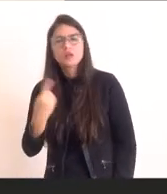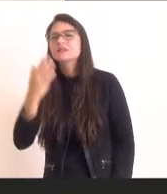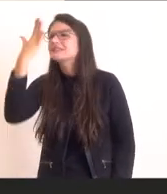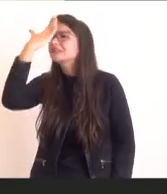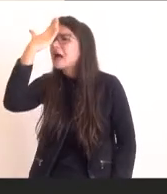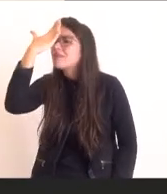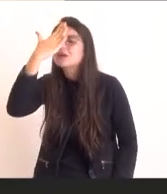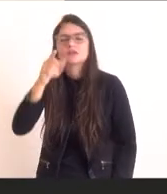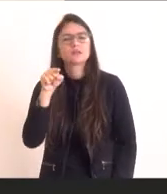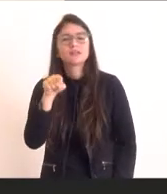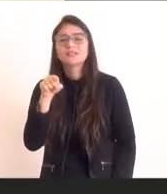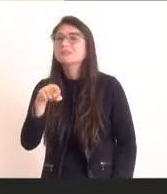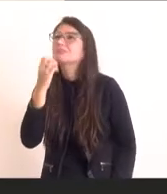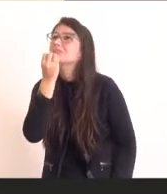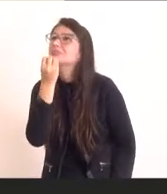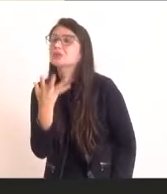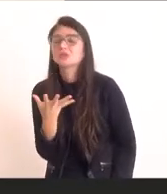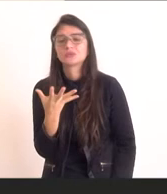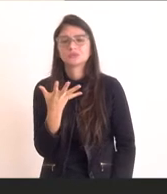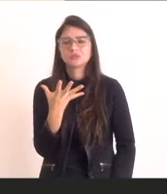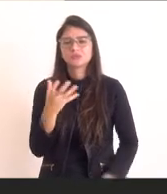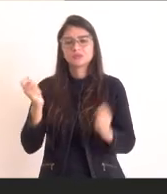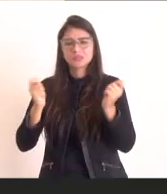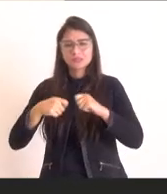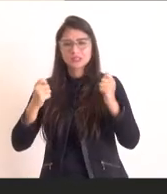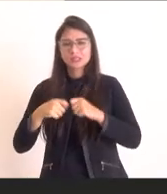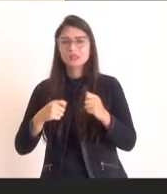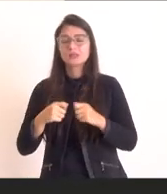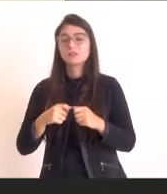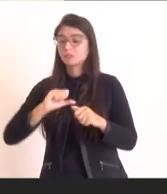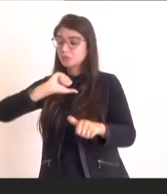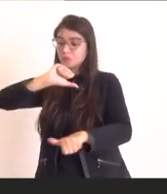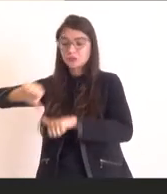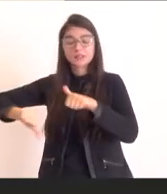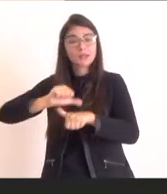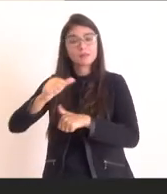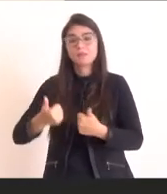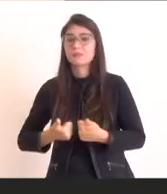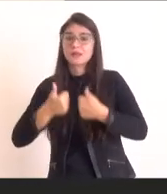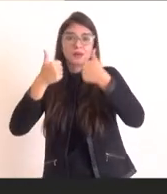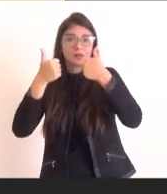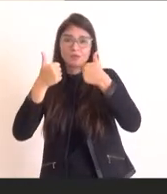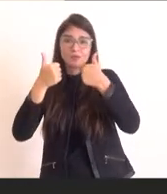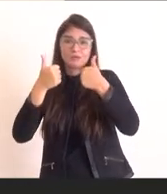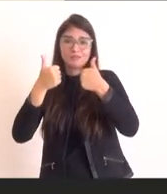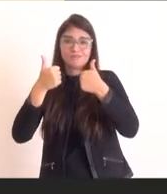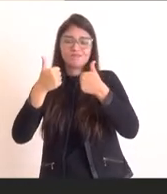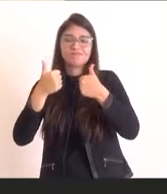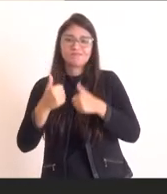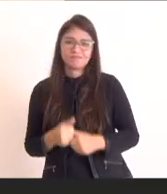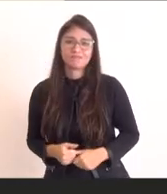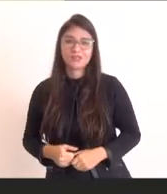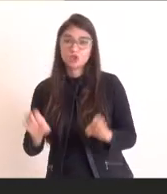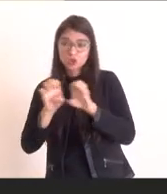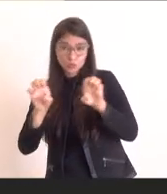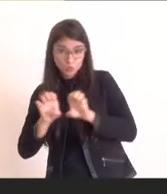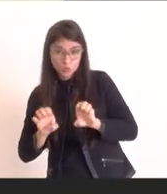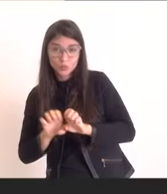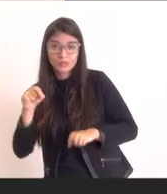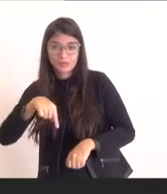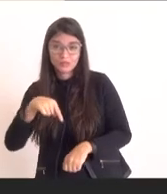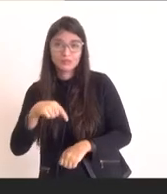ferramenta que pode trazer uma mudança conceitual na estrutura do estado.